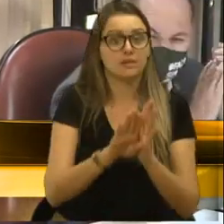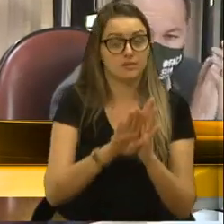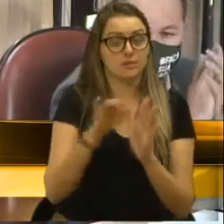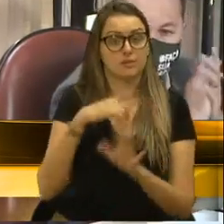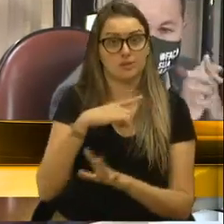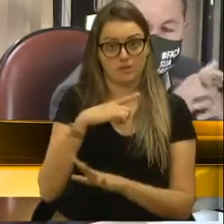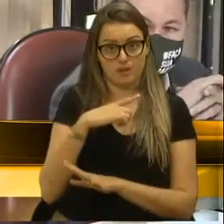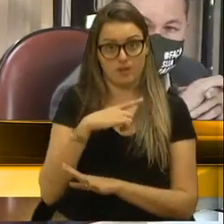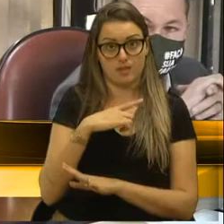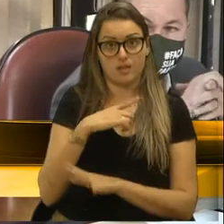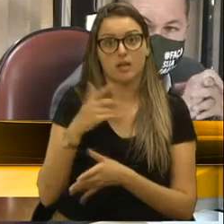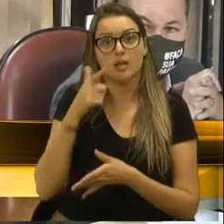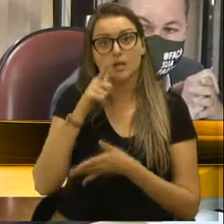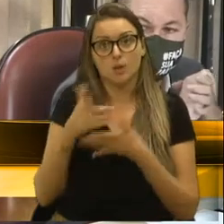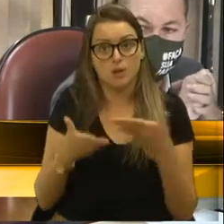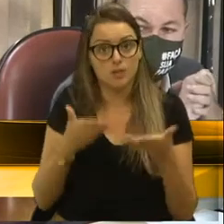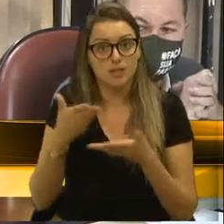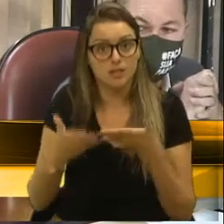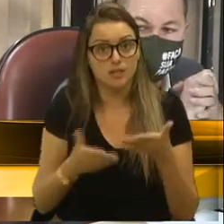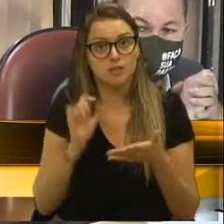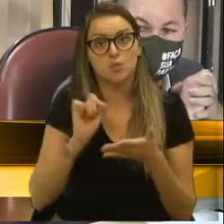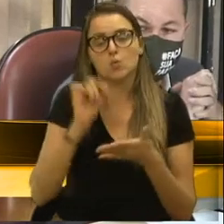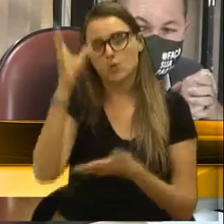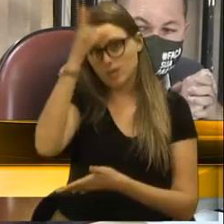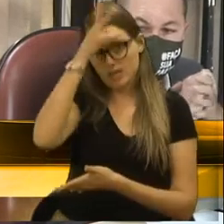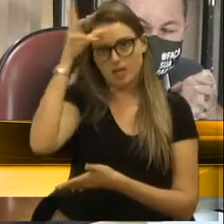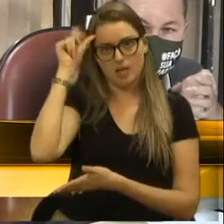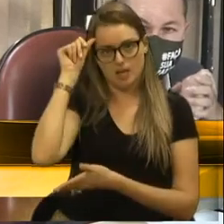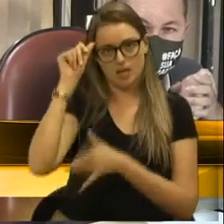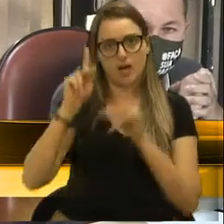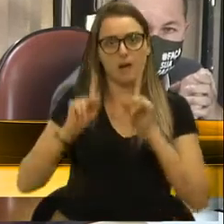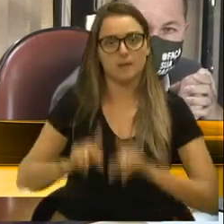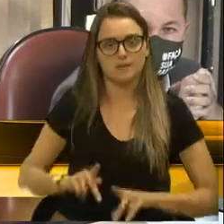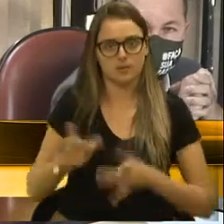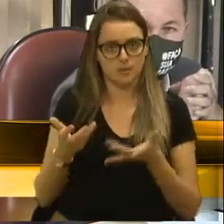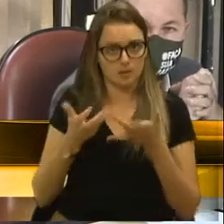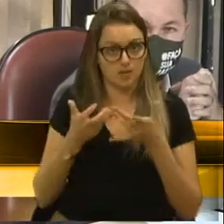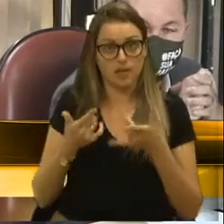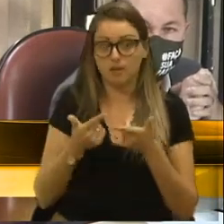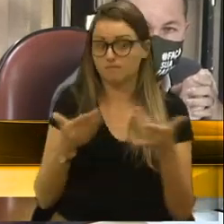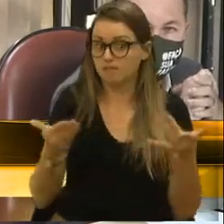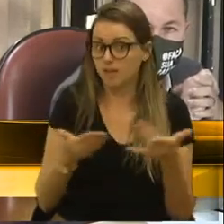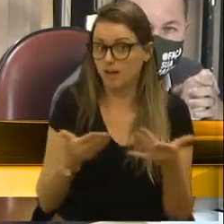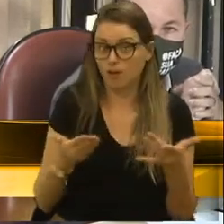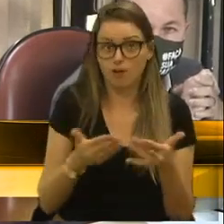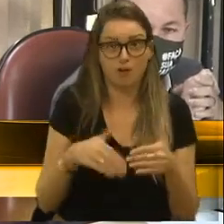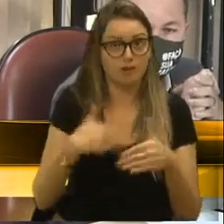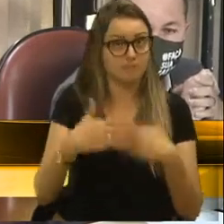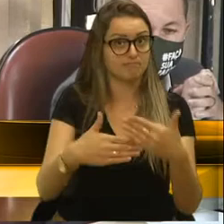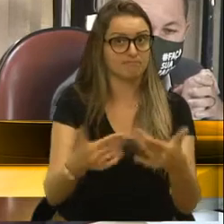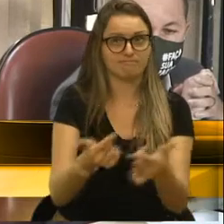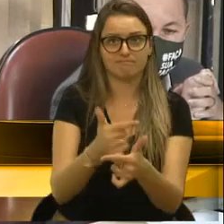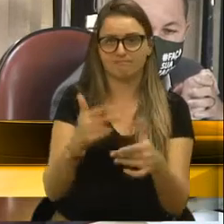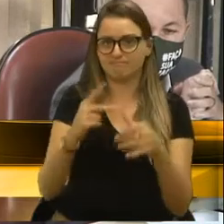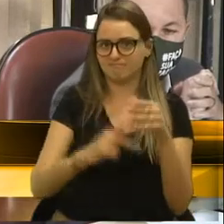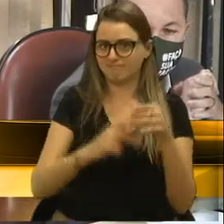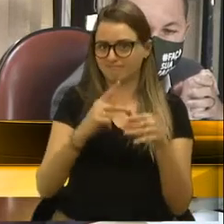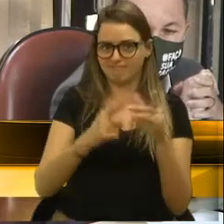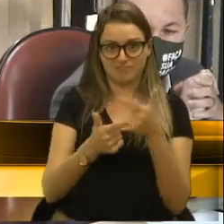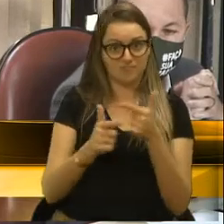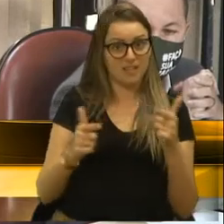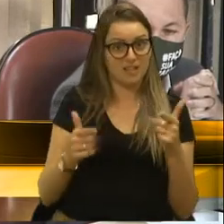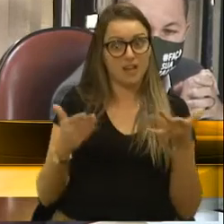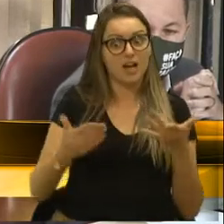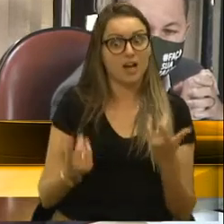atenda o interesse público. E nesse processo não está havendo isso. Está sendo direcionado um